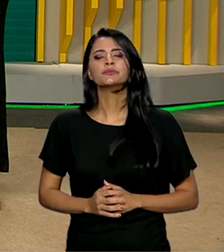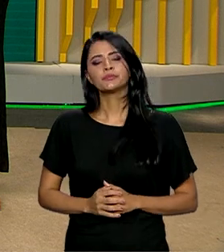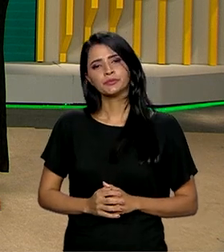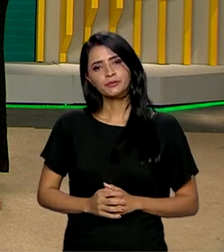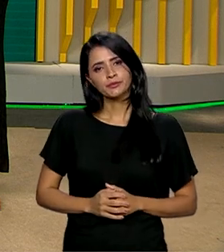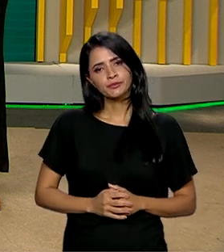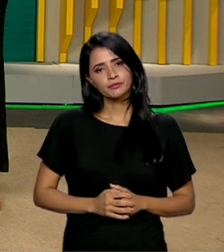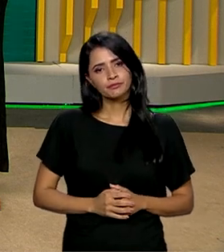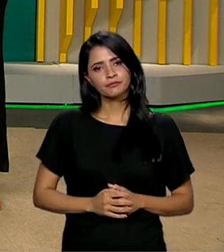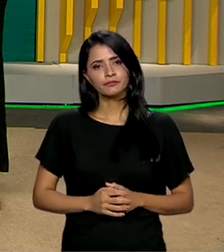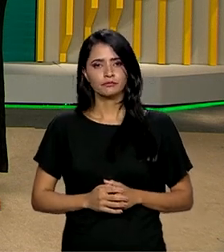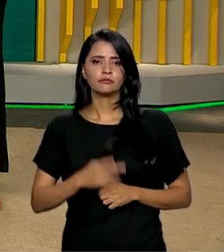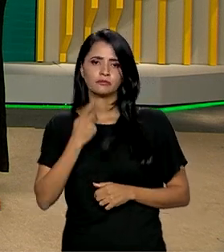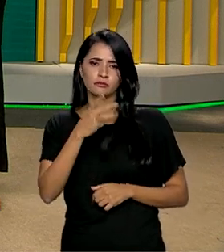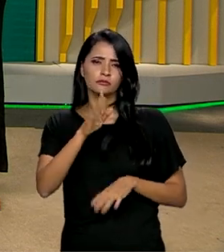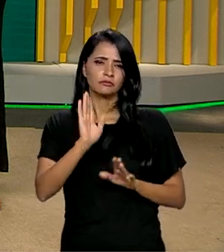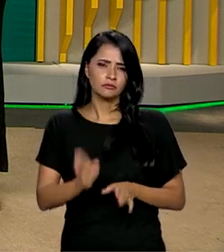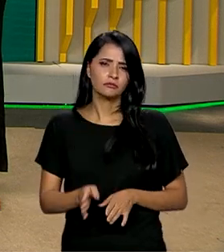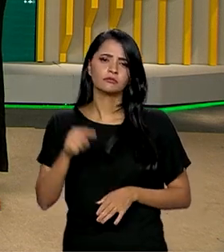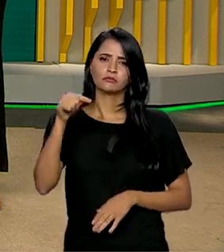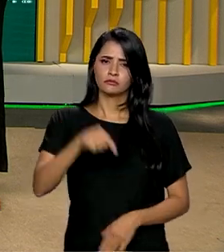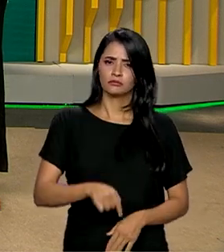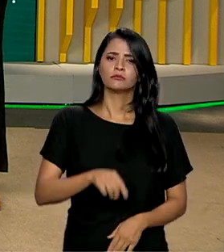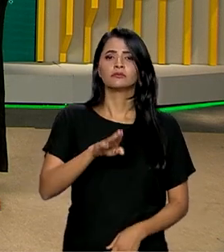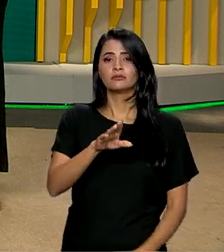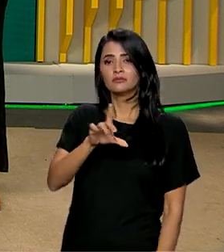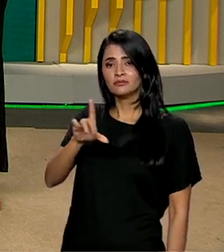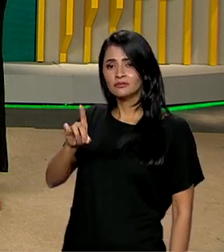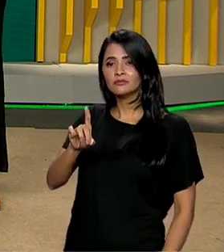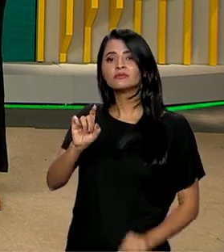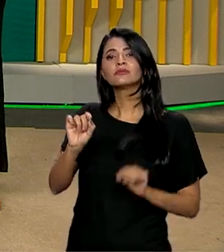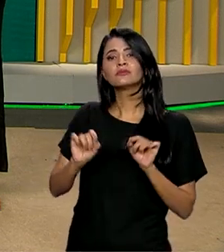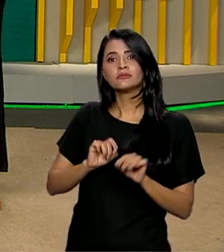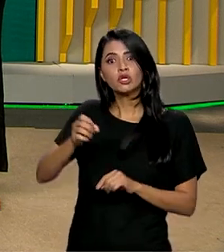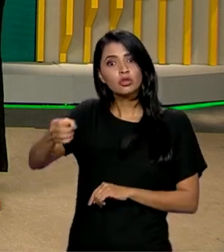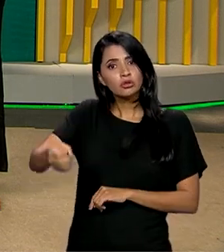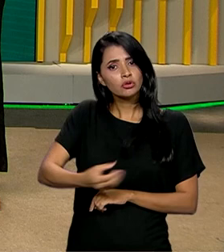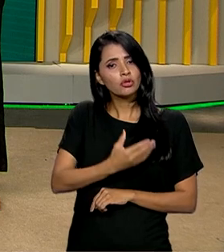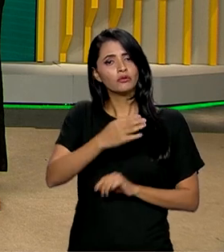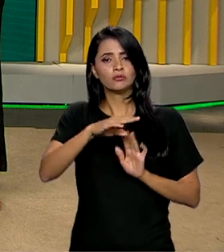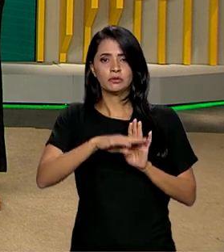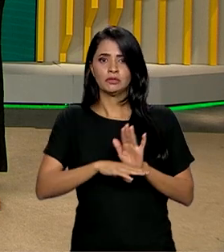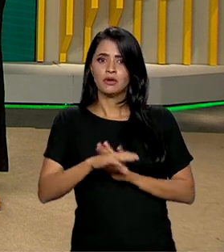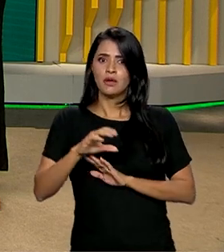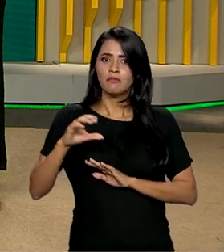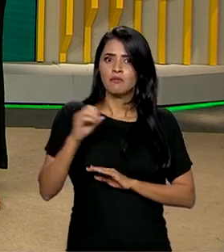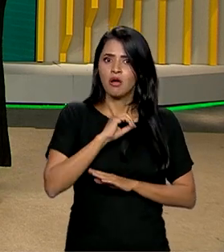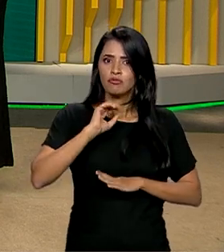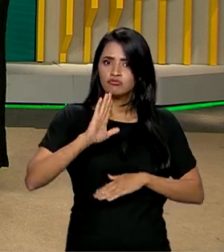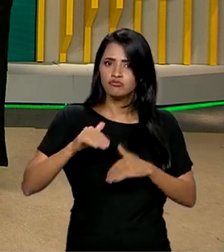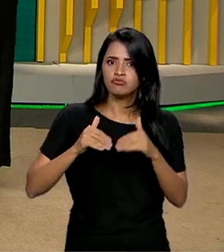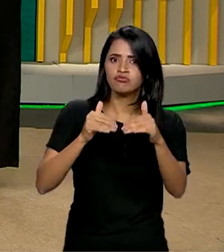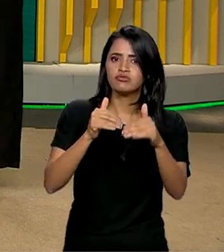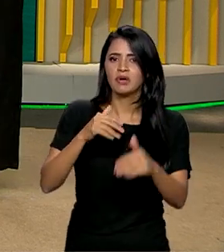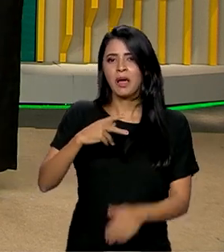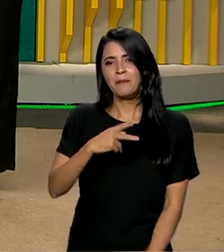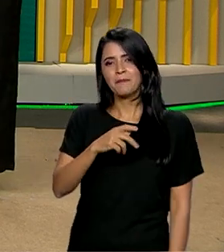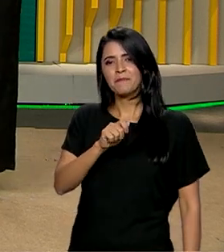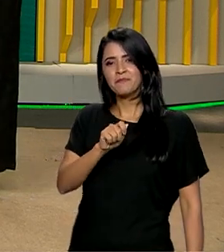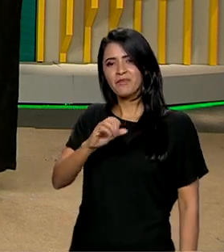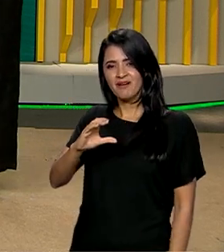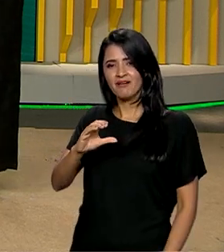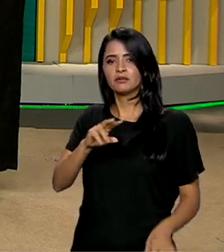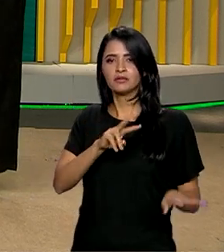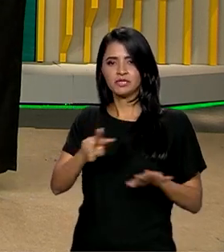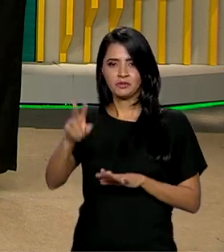A gente tem falado bastante aqui no Brasil em Dia do novo programa de aceleração de crescimento, o PAC, lançado na última